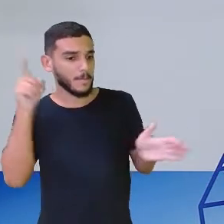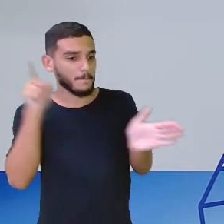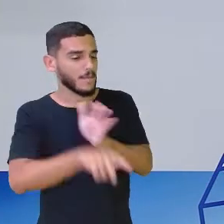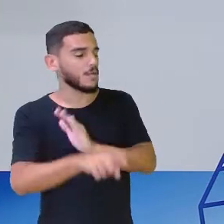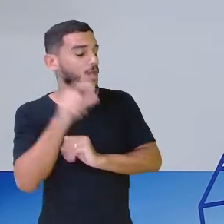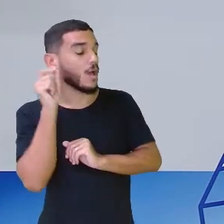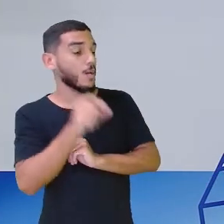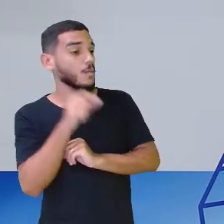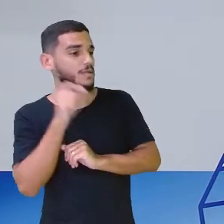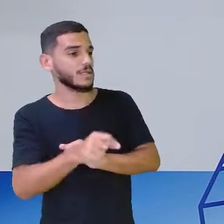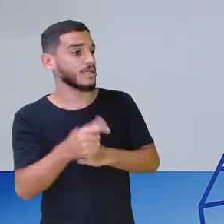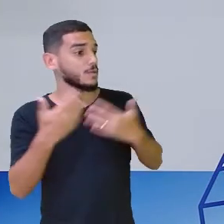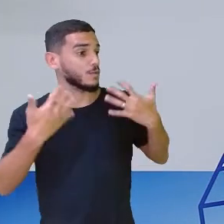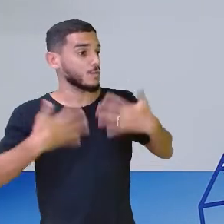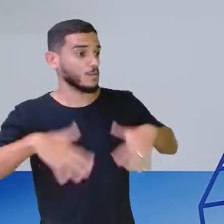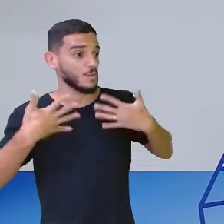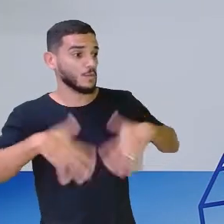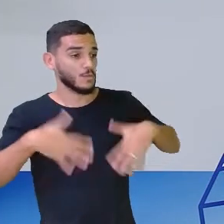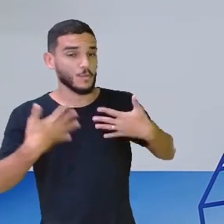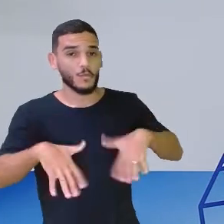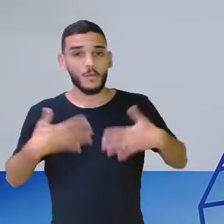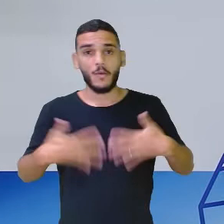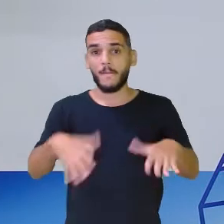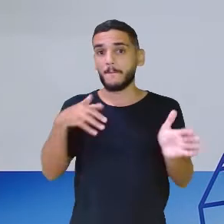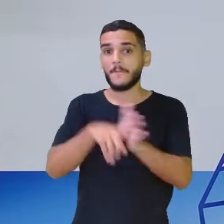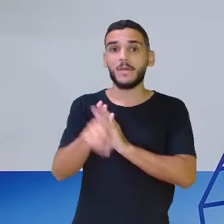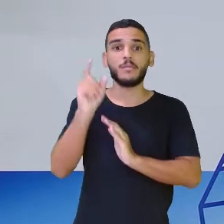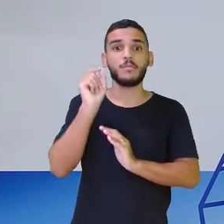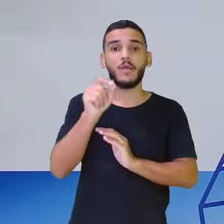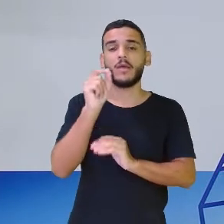Quem será que a coruja vai interrogar?